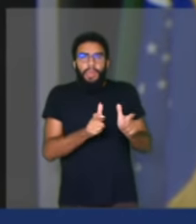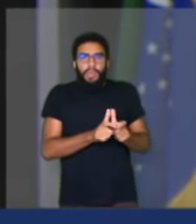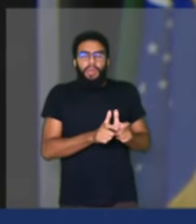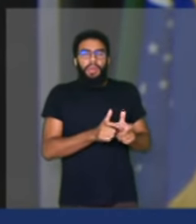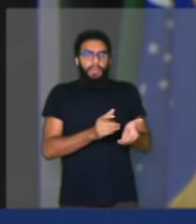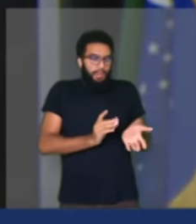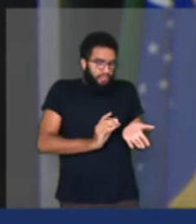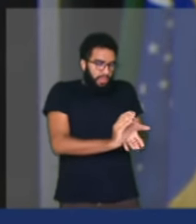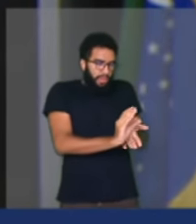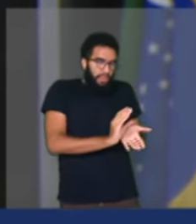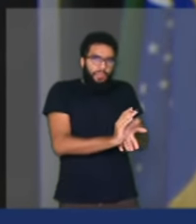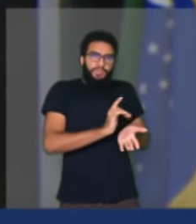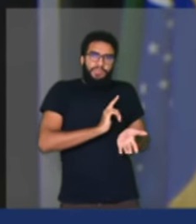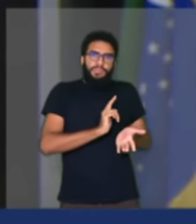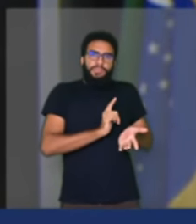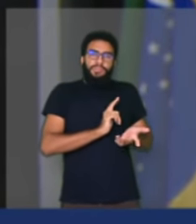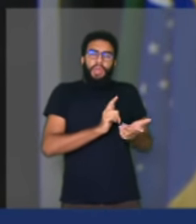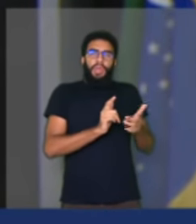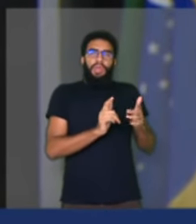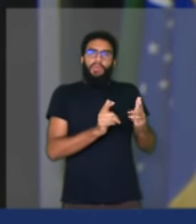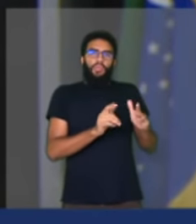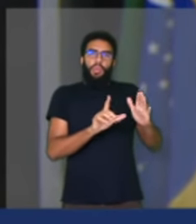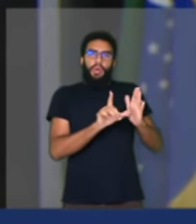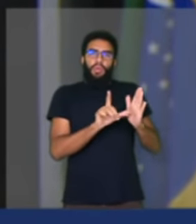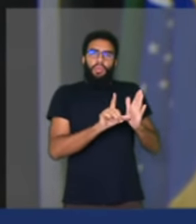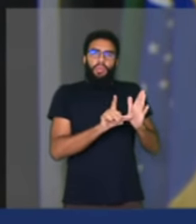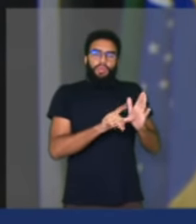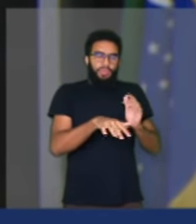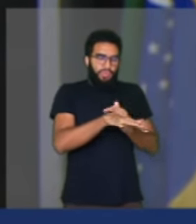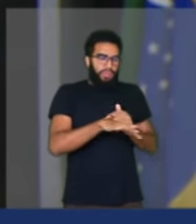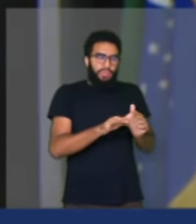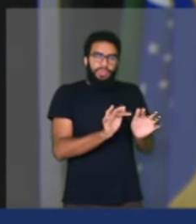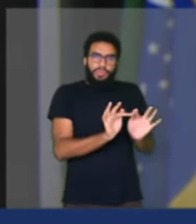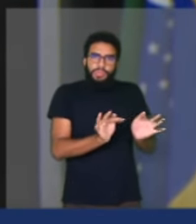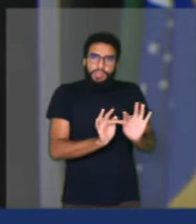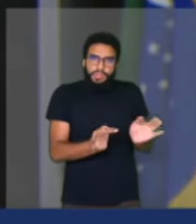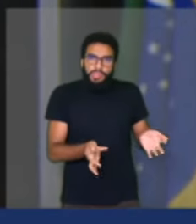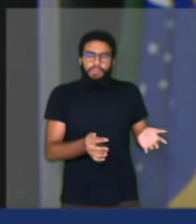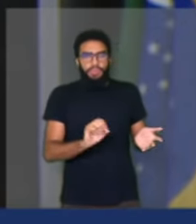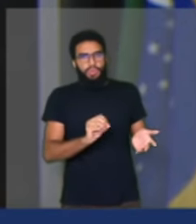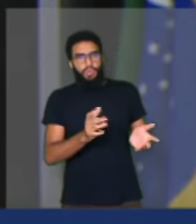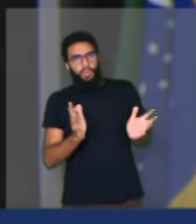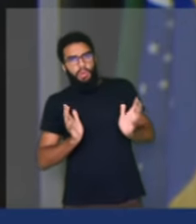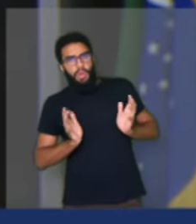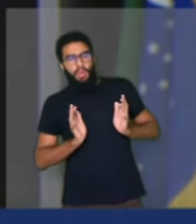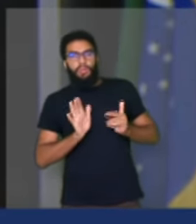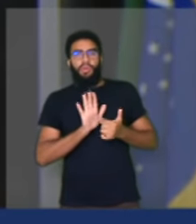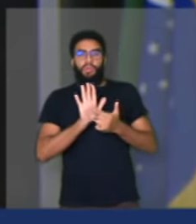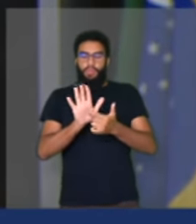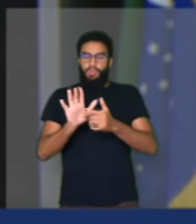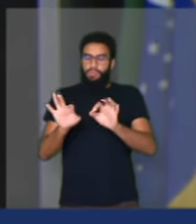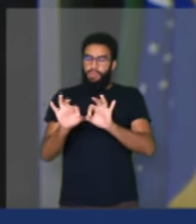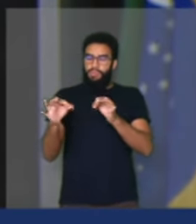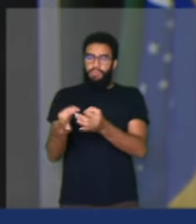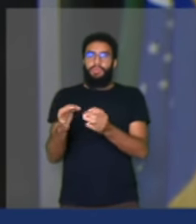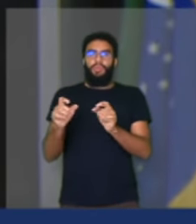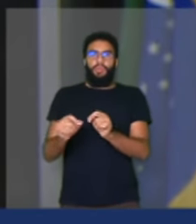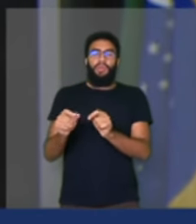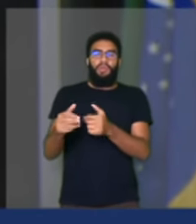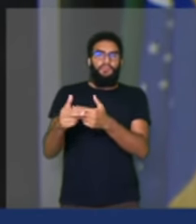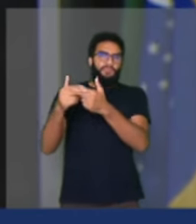comércio numa comunidade carente ou num bairro nobre, que expõe a sua família à instabilidade.